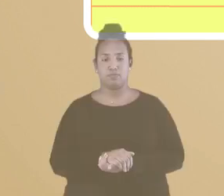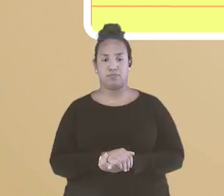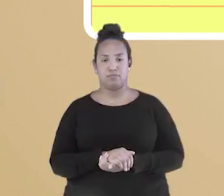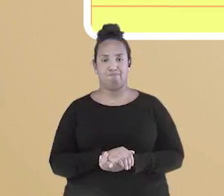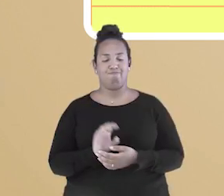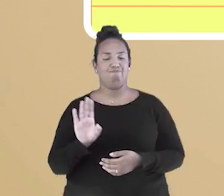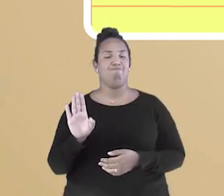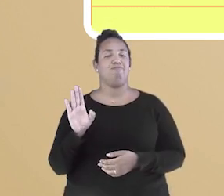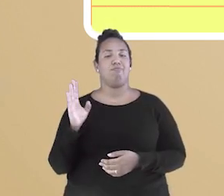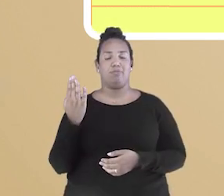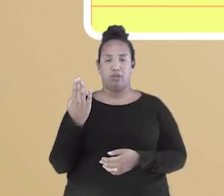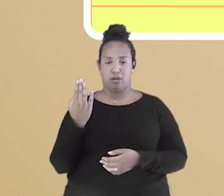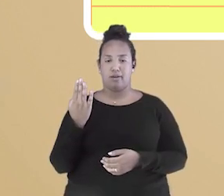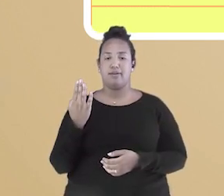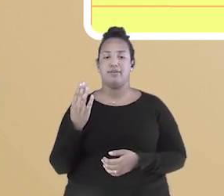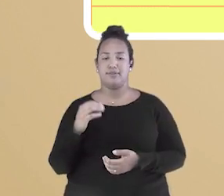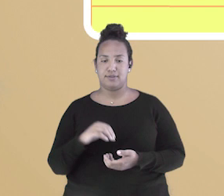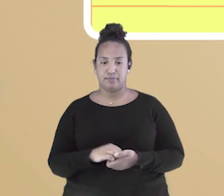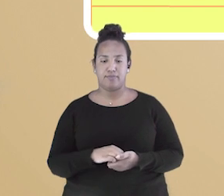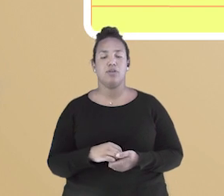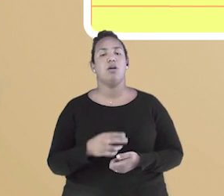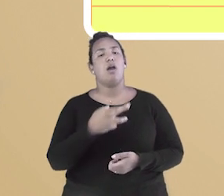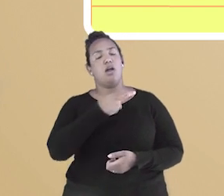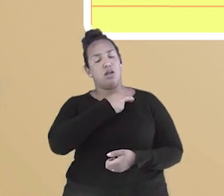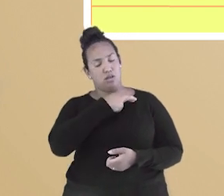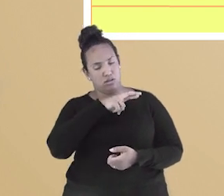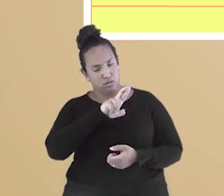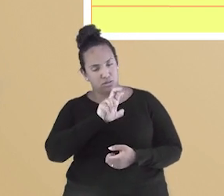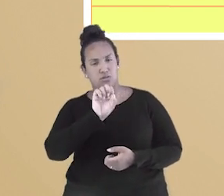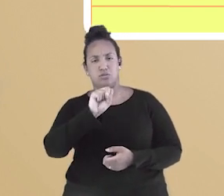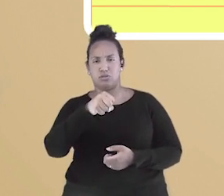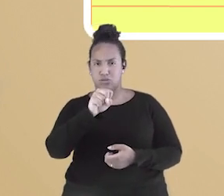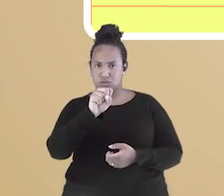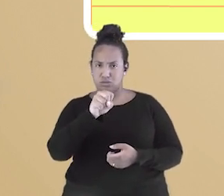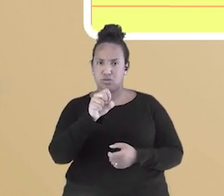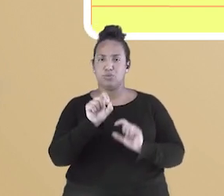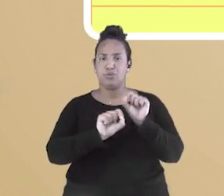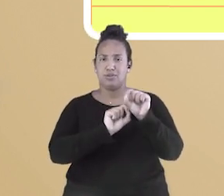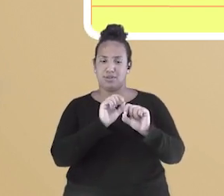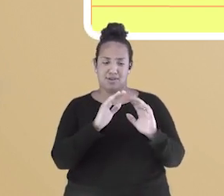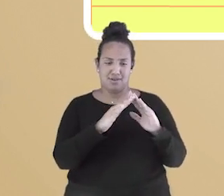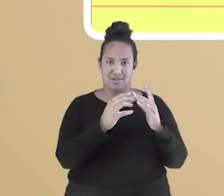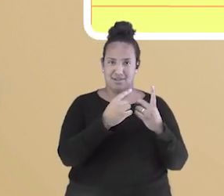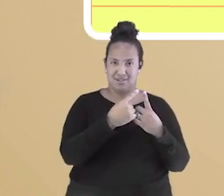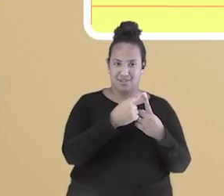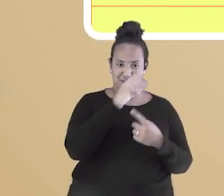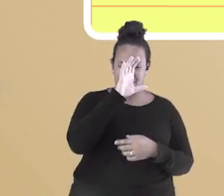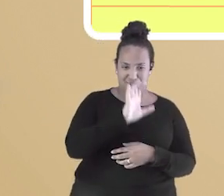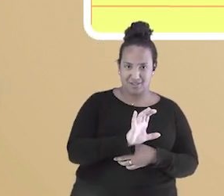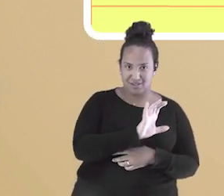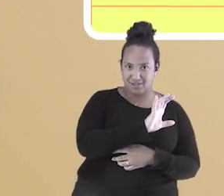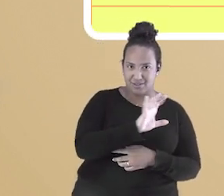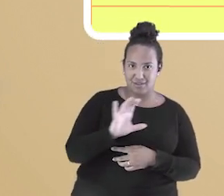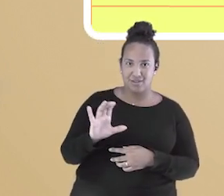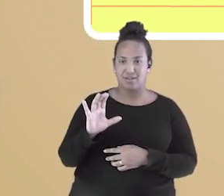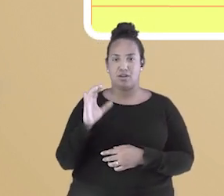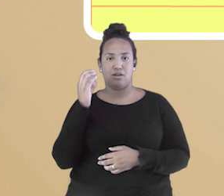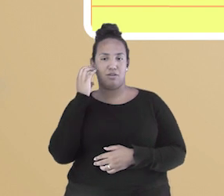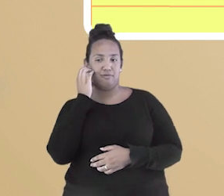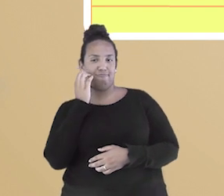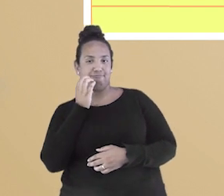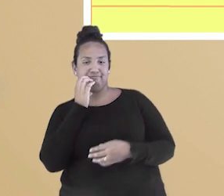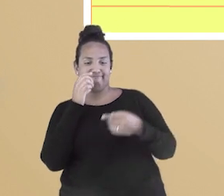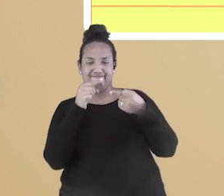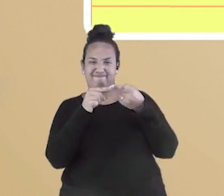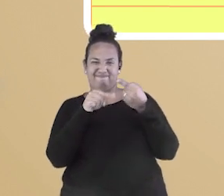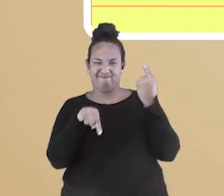Falso. Temos, sim, a questão religiosa, que foi o desentendimento entre Dom Pedro e o Papa. Temos, também, a